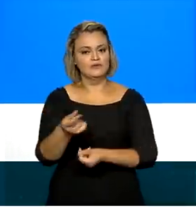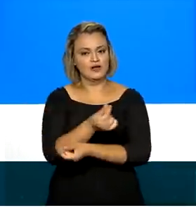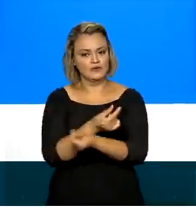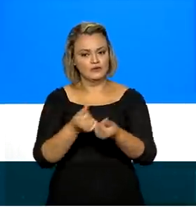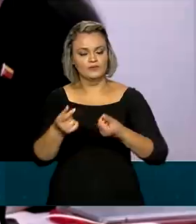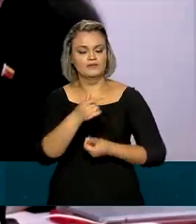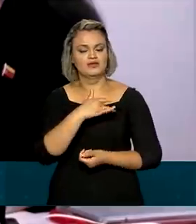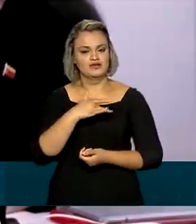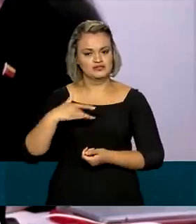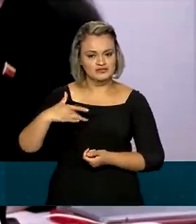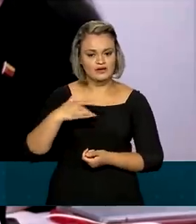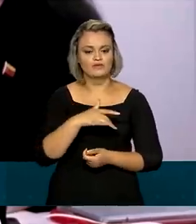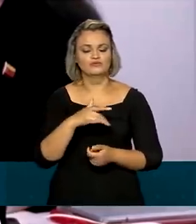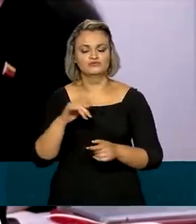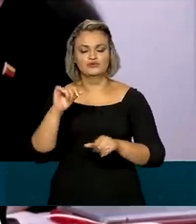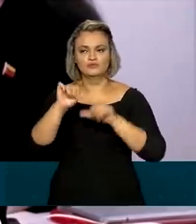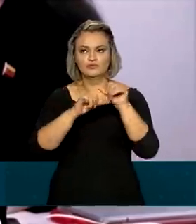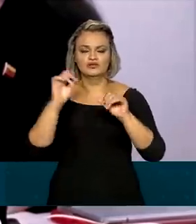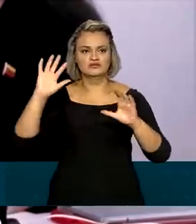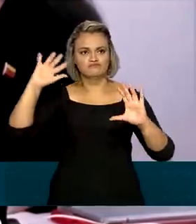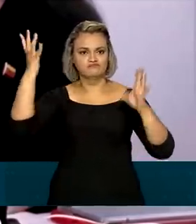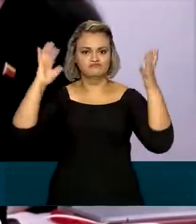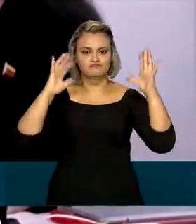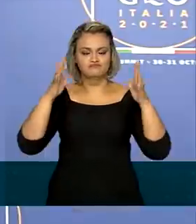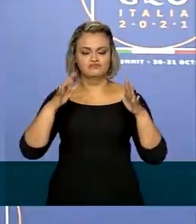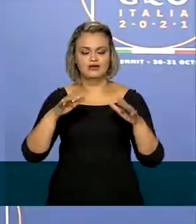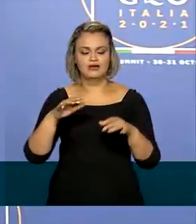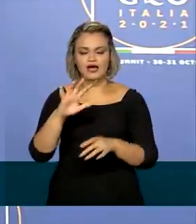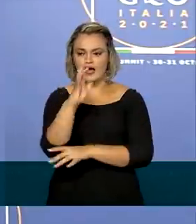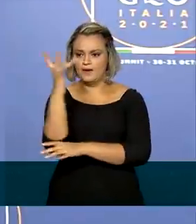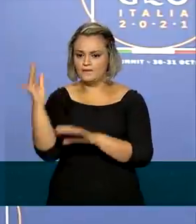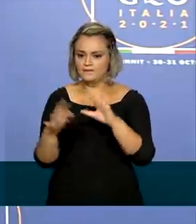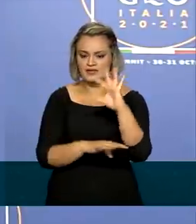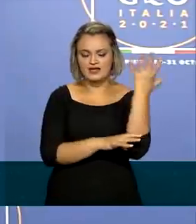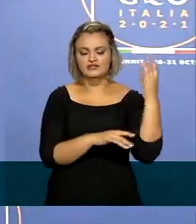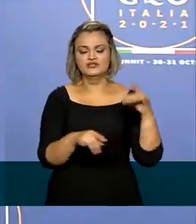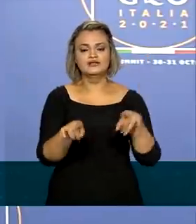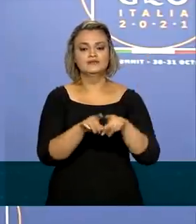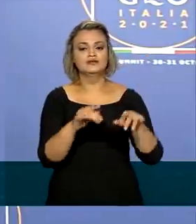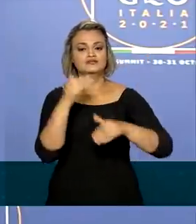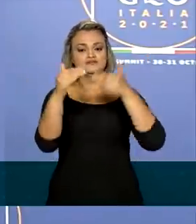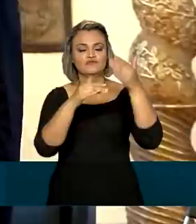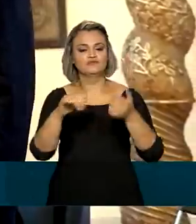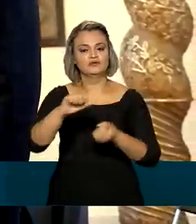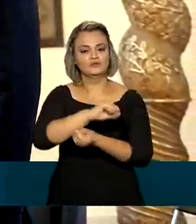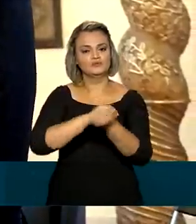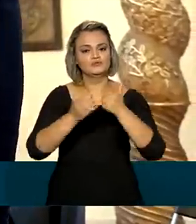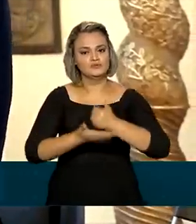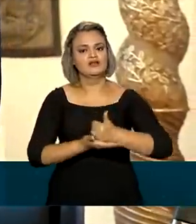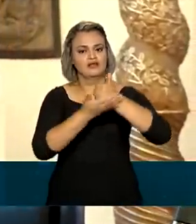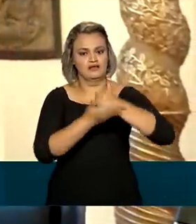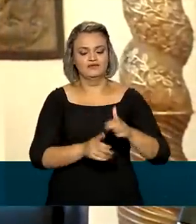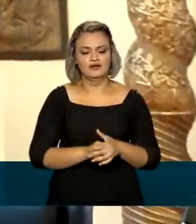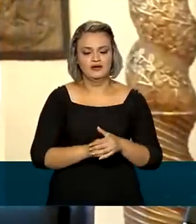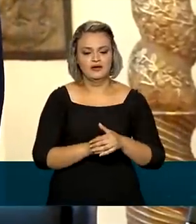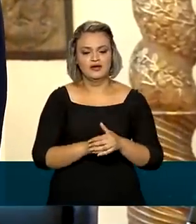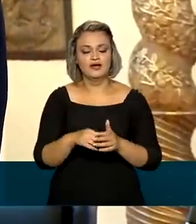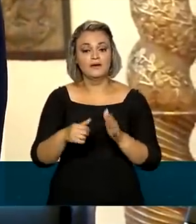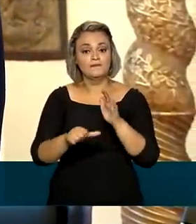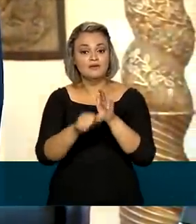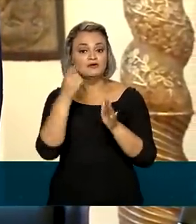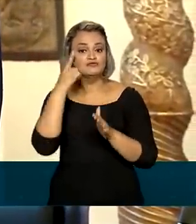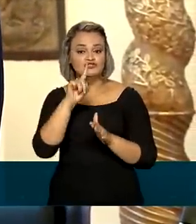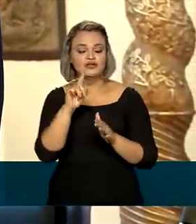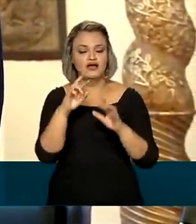e saúde globais, mudanças climáticas e meio ambiente e também desenvolvimento sustentável. No primeiro dia da reunião do